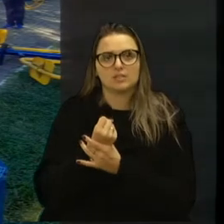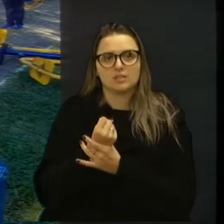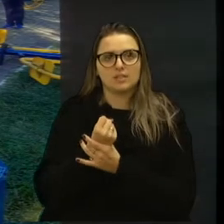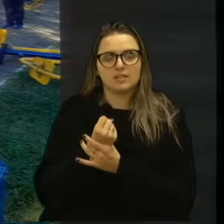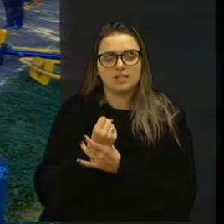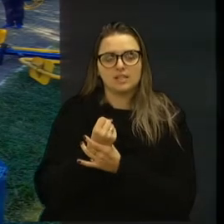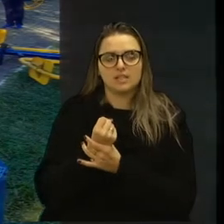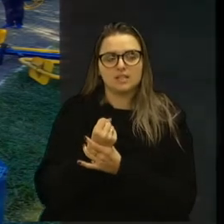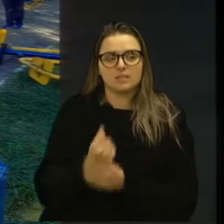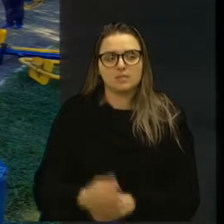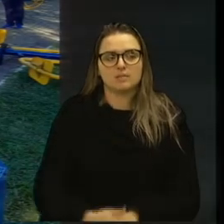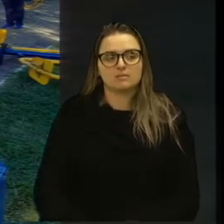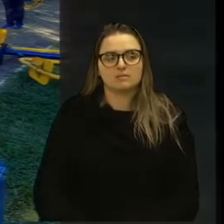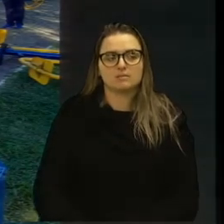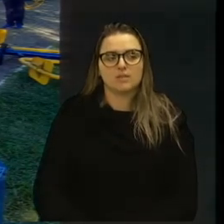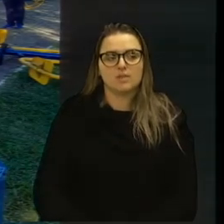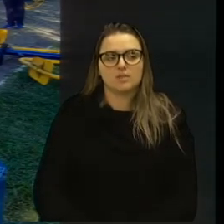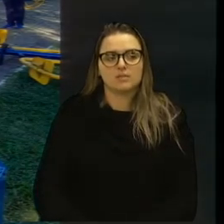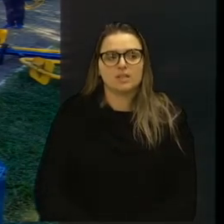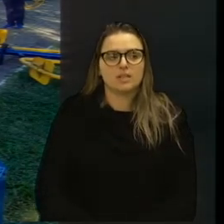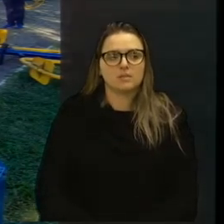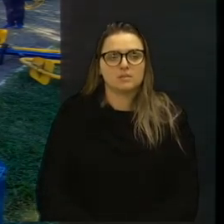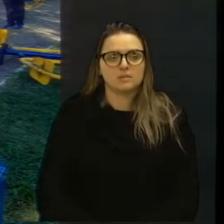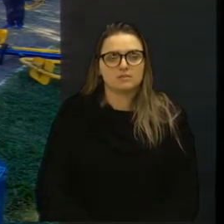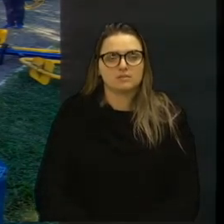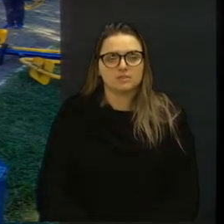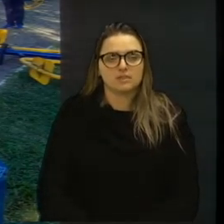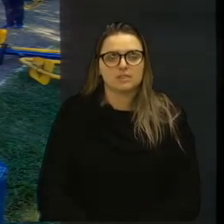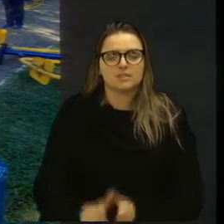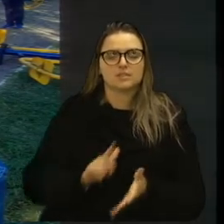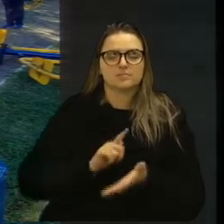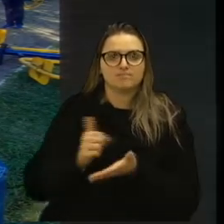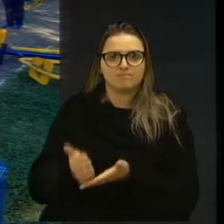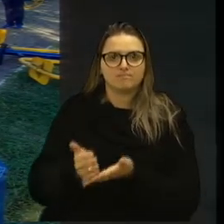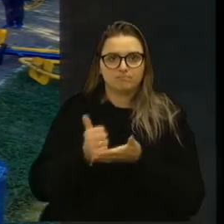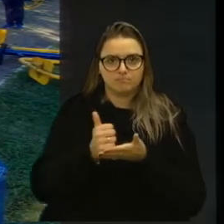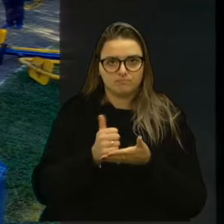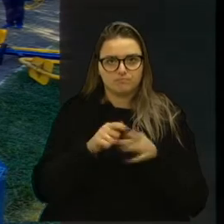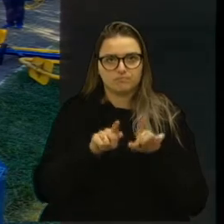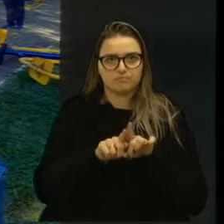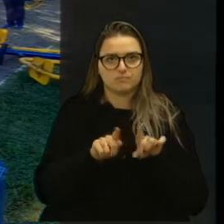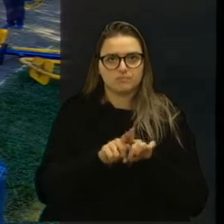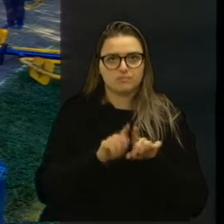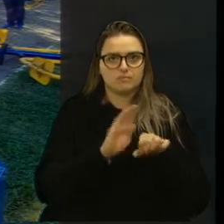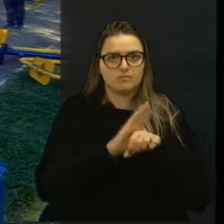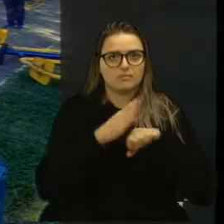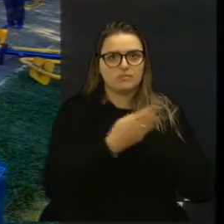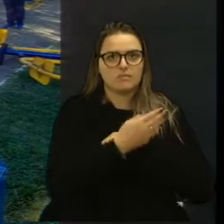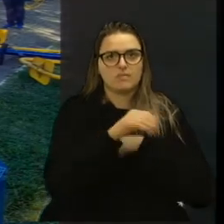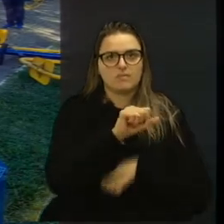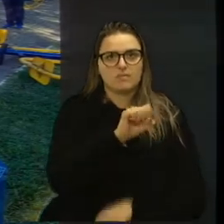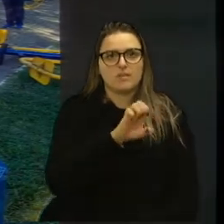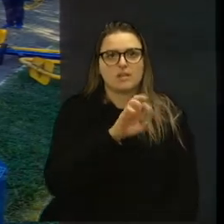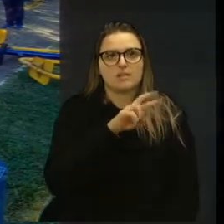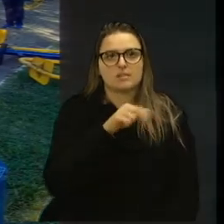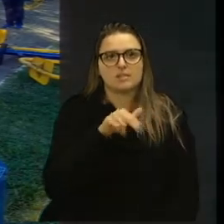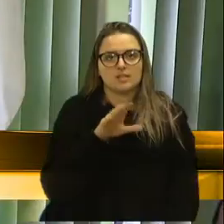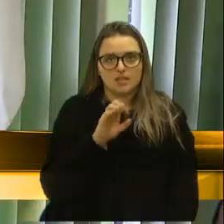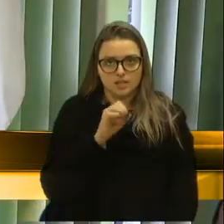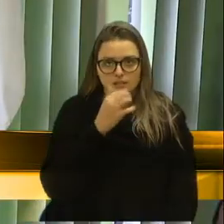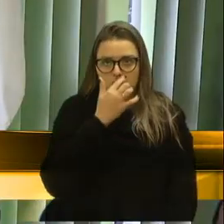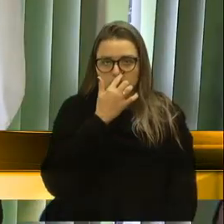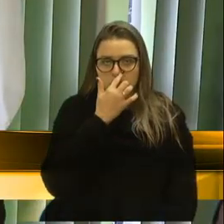ela deu o maior suporte aí dentro do bairro Serrano, aonde